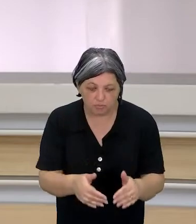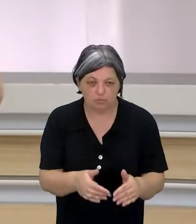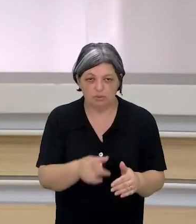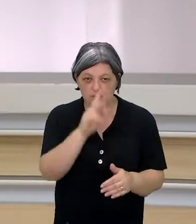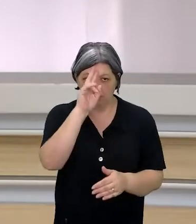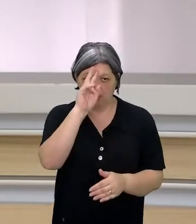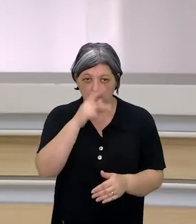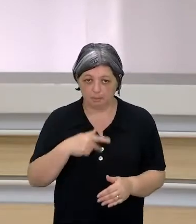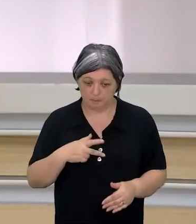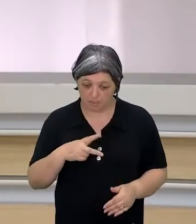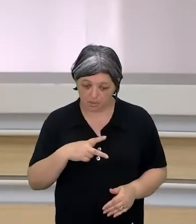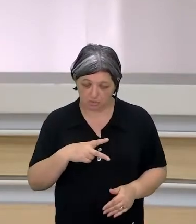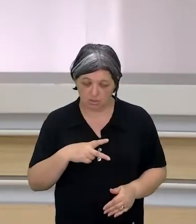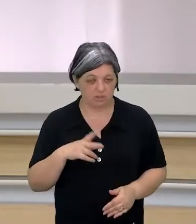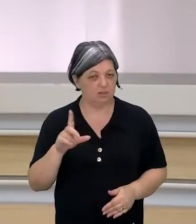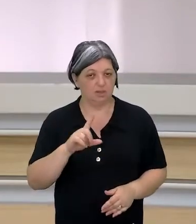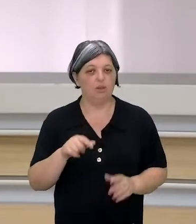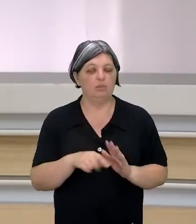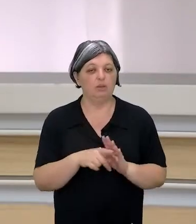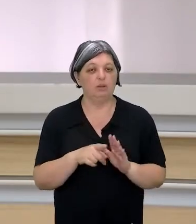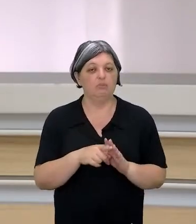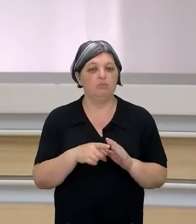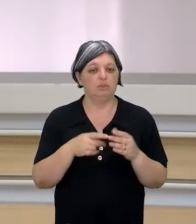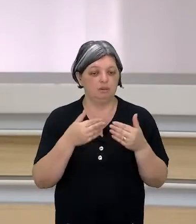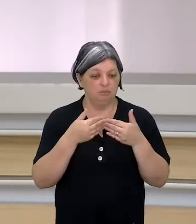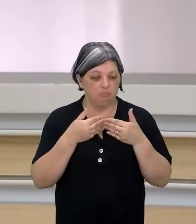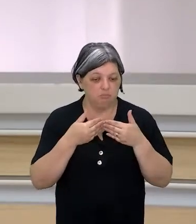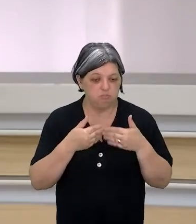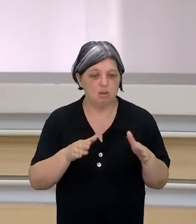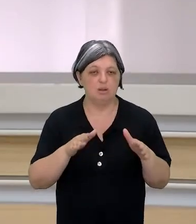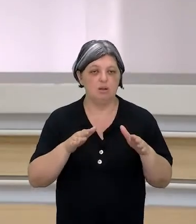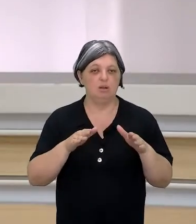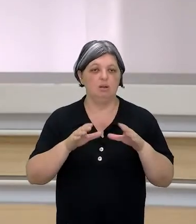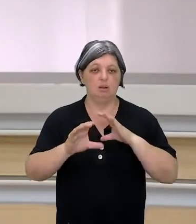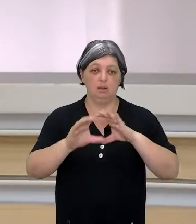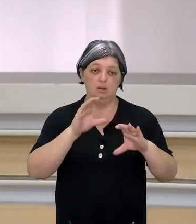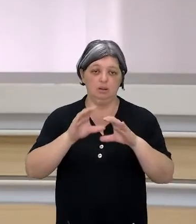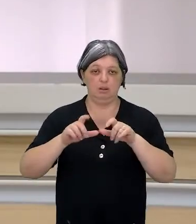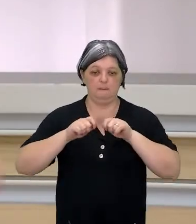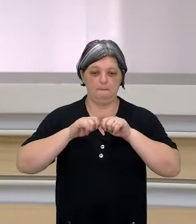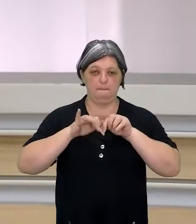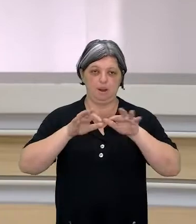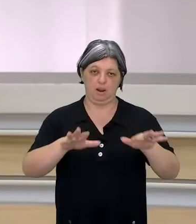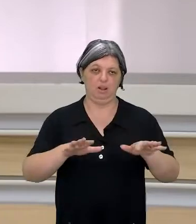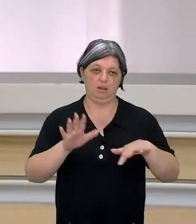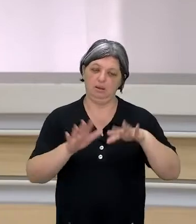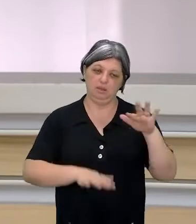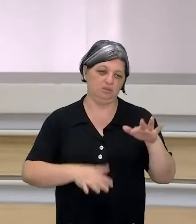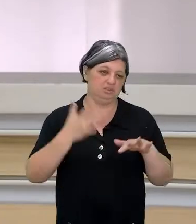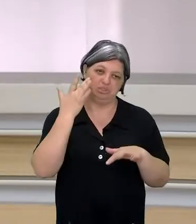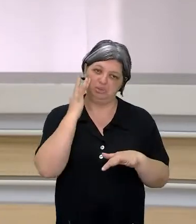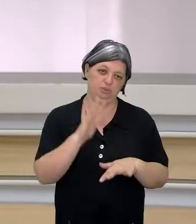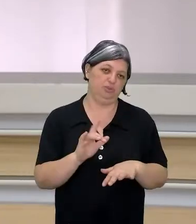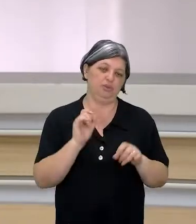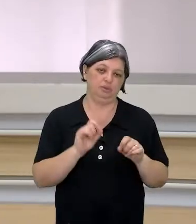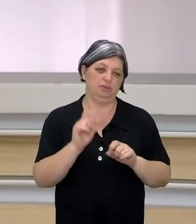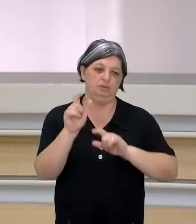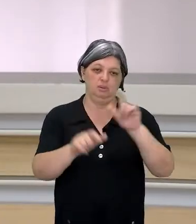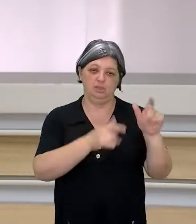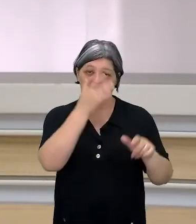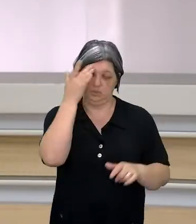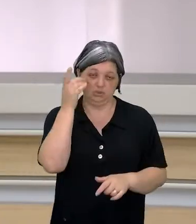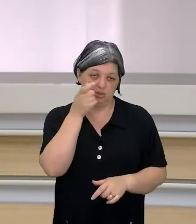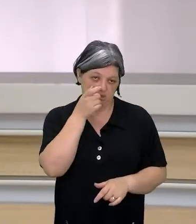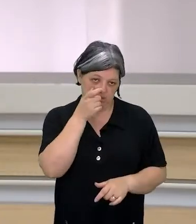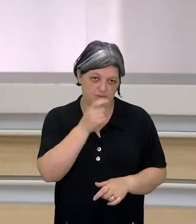você, eu estou abrindo a minha comunicação para um número, talvez, que eu até nem tenha noção de receptores,